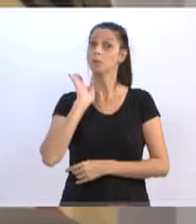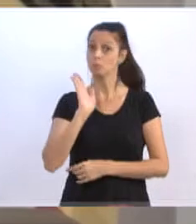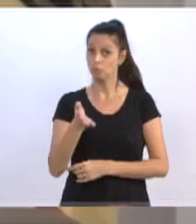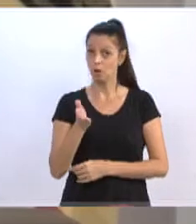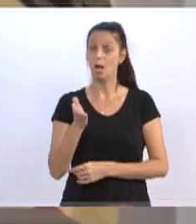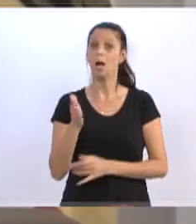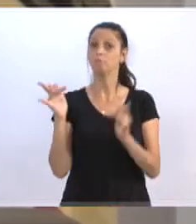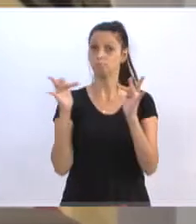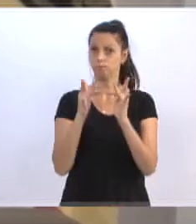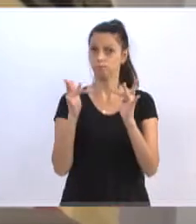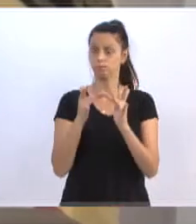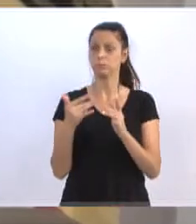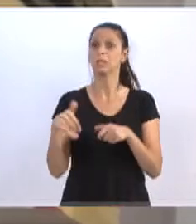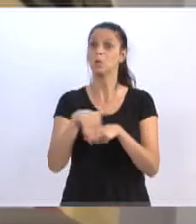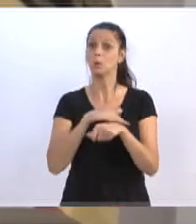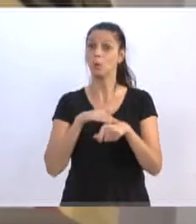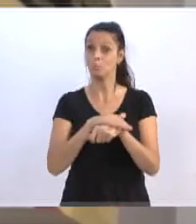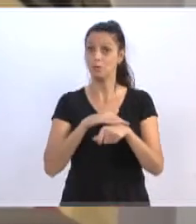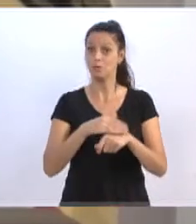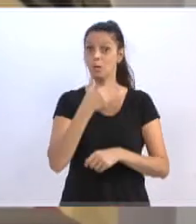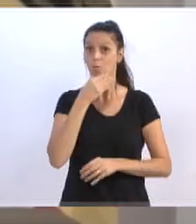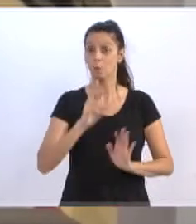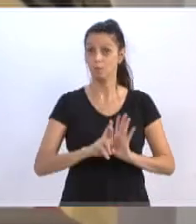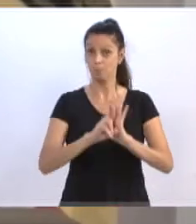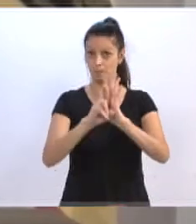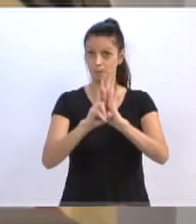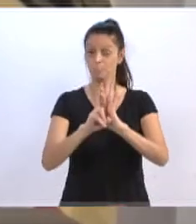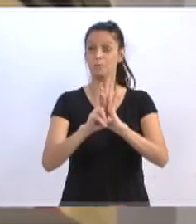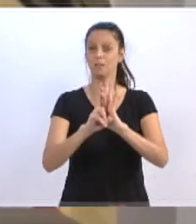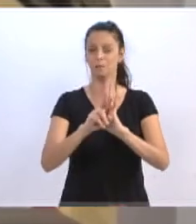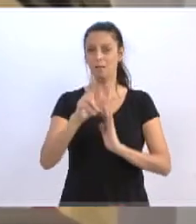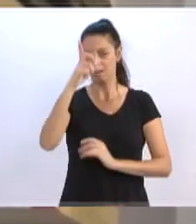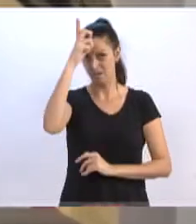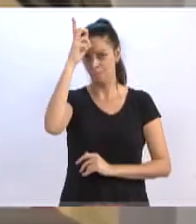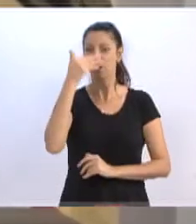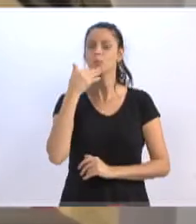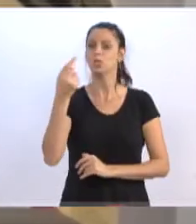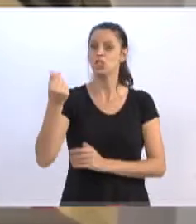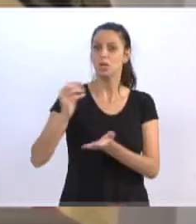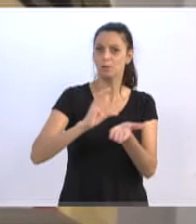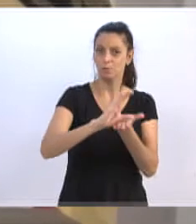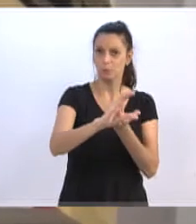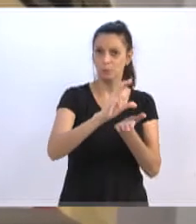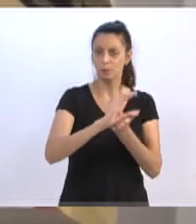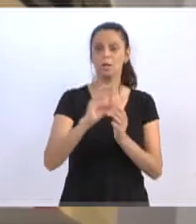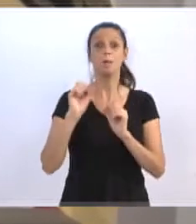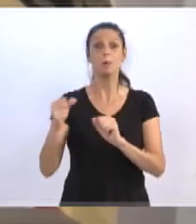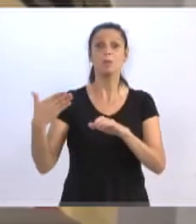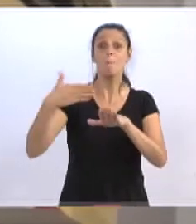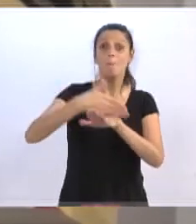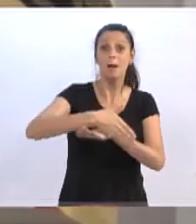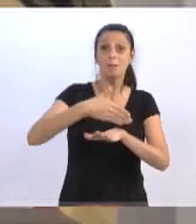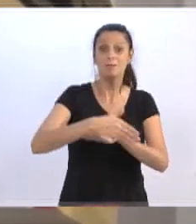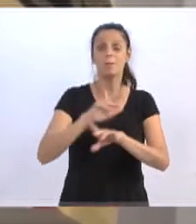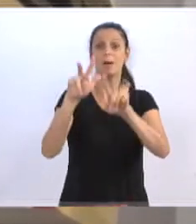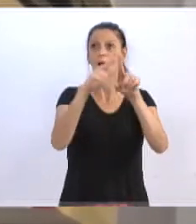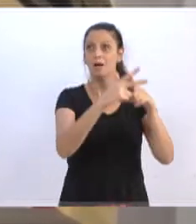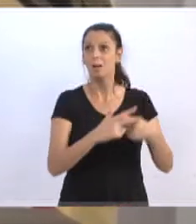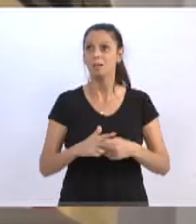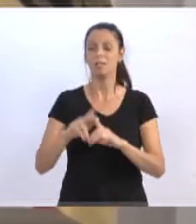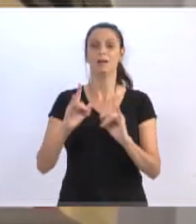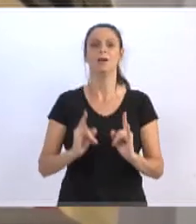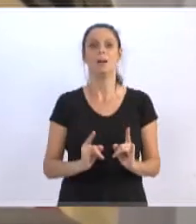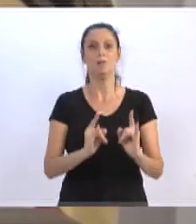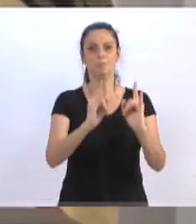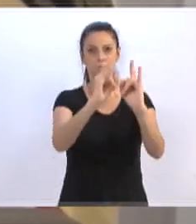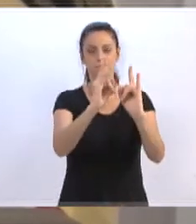contato com a Embaixada da Alemanha aqui no Brasil, e vou pedir recursos para que eles possam participar do restauro deste prédio